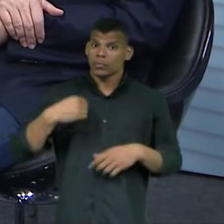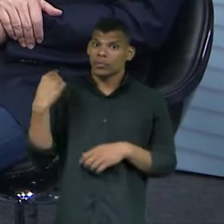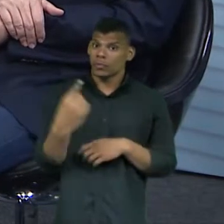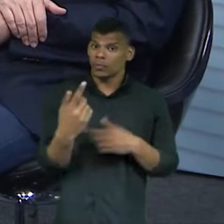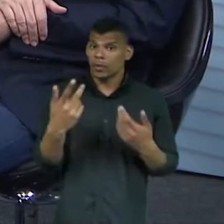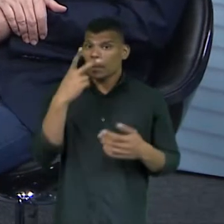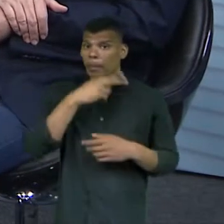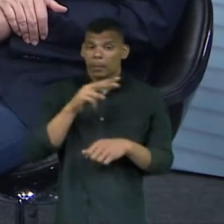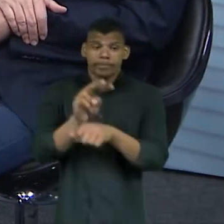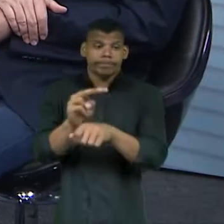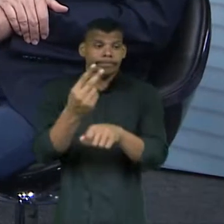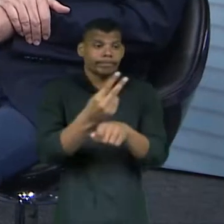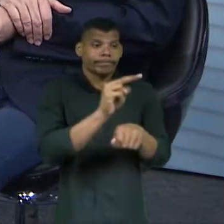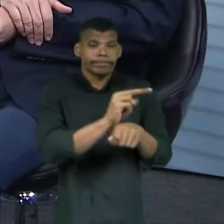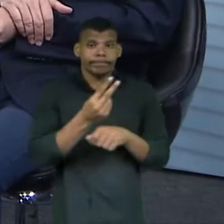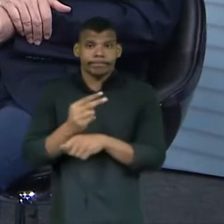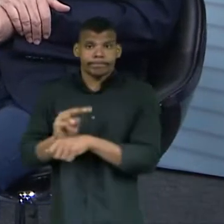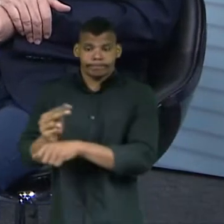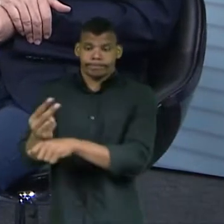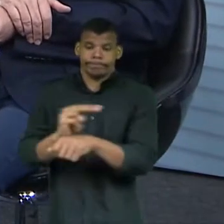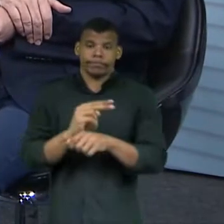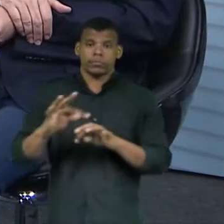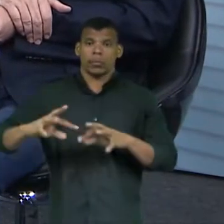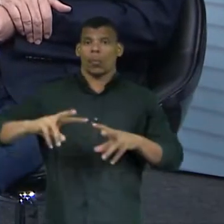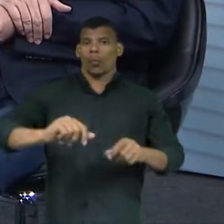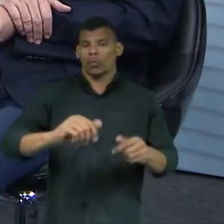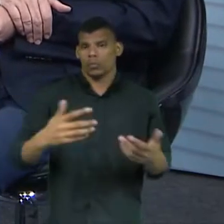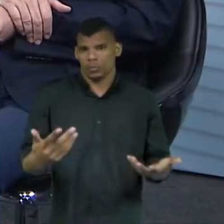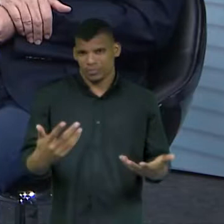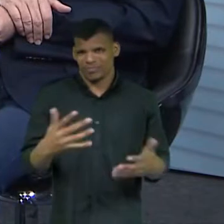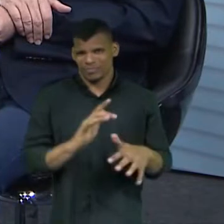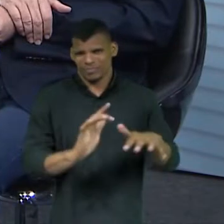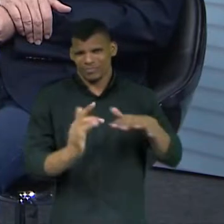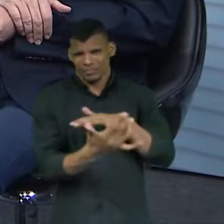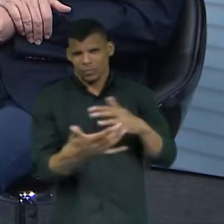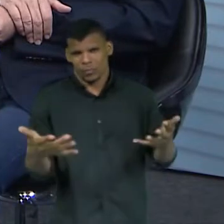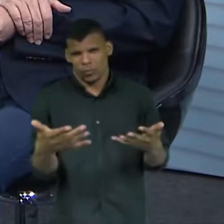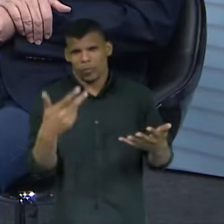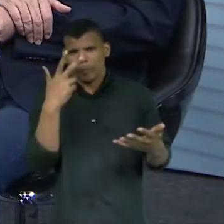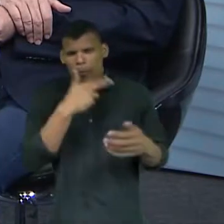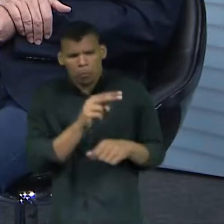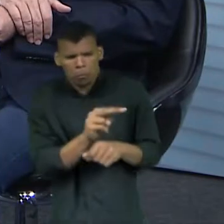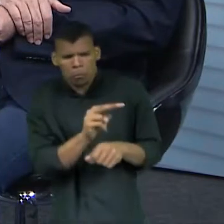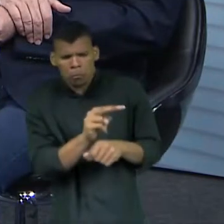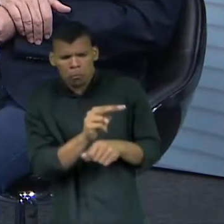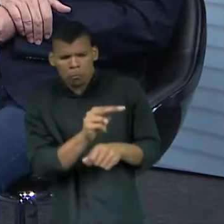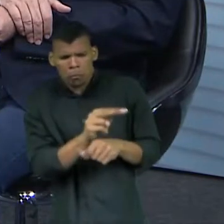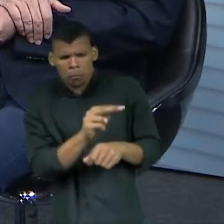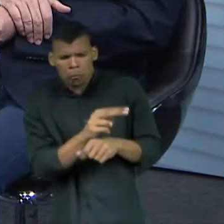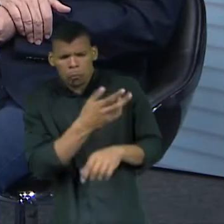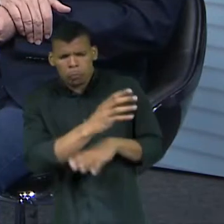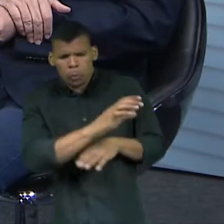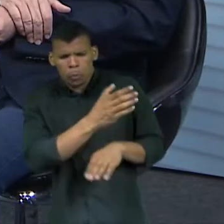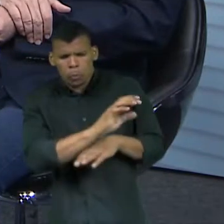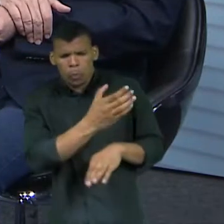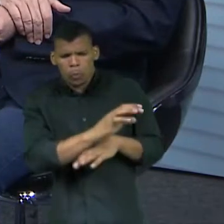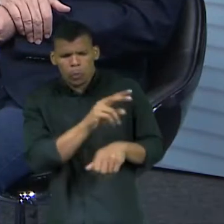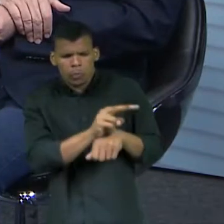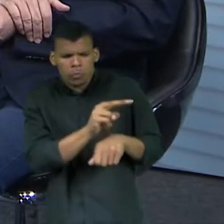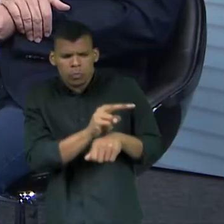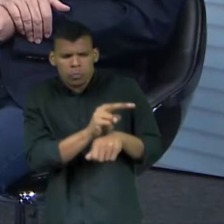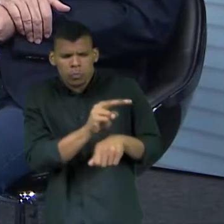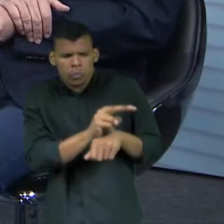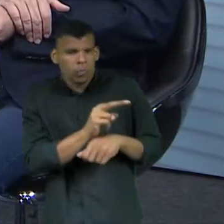todos, não é? E a rede social, ela é um mundo aí em que os olhos são praticamente, como é posso dizer,